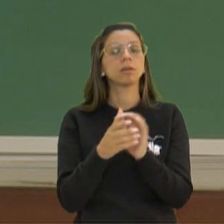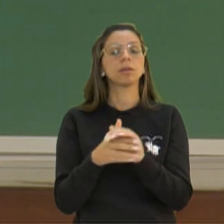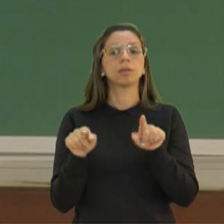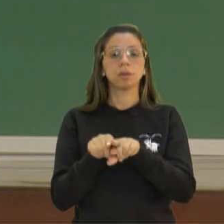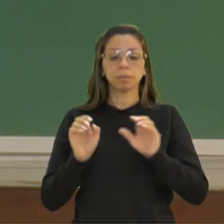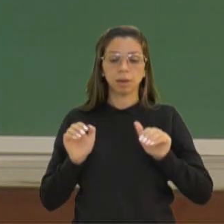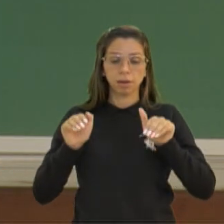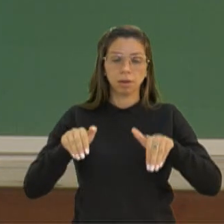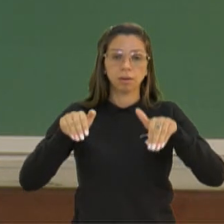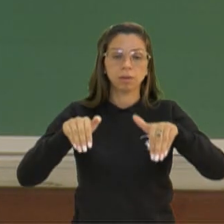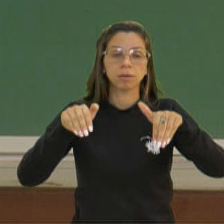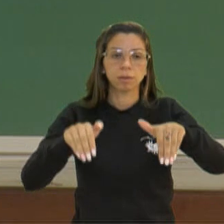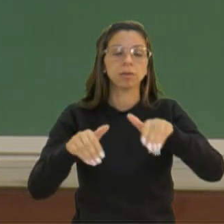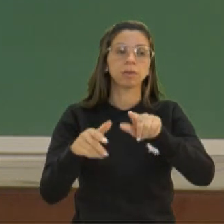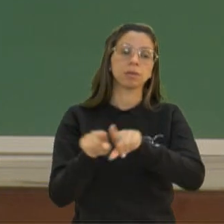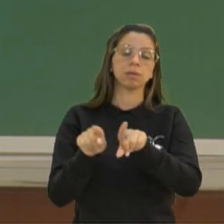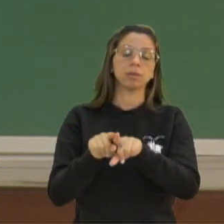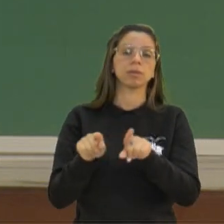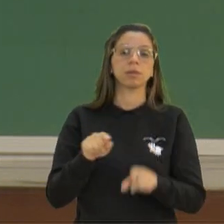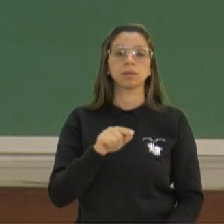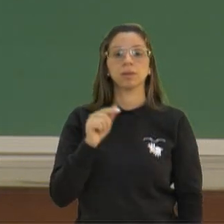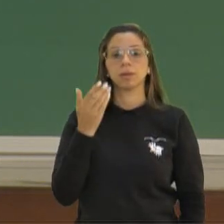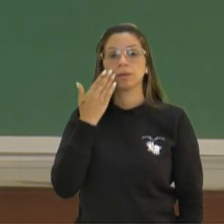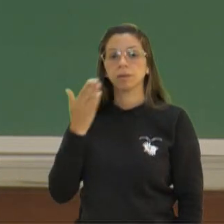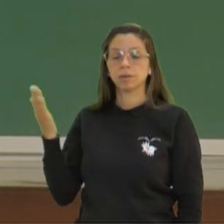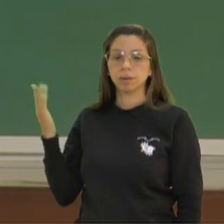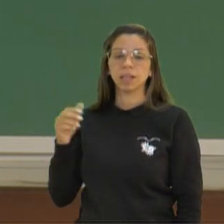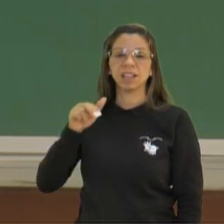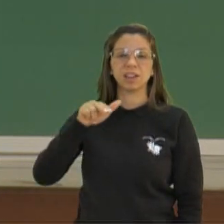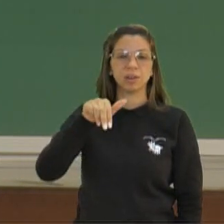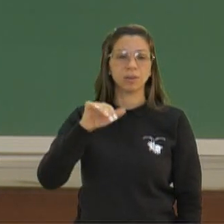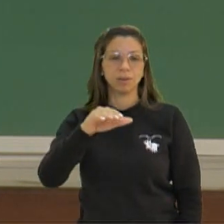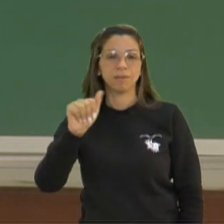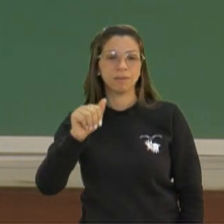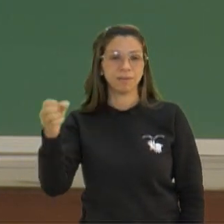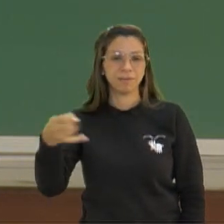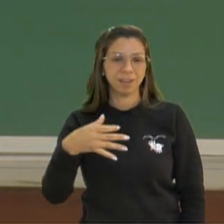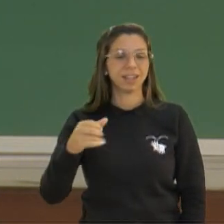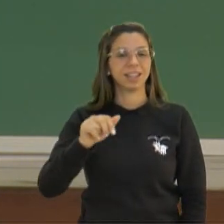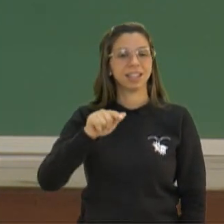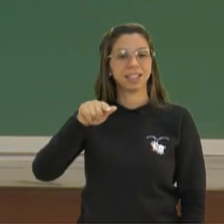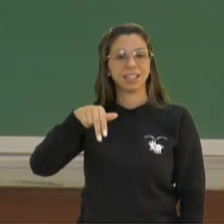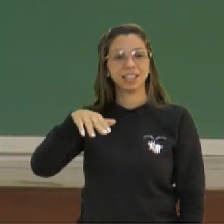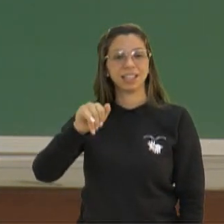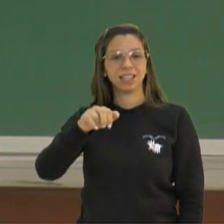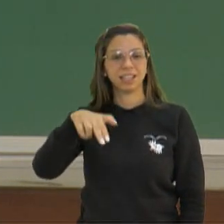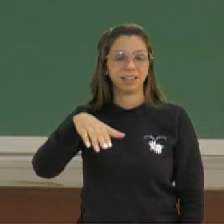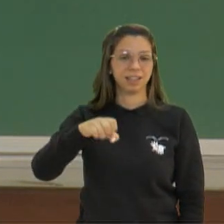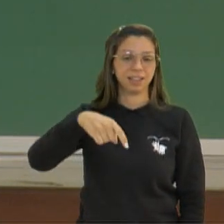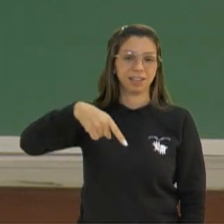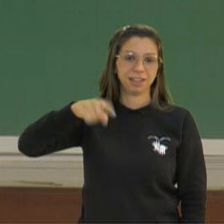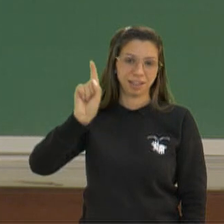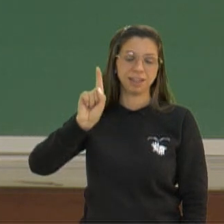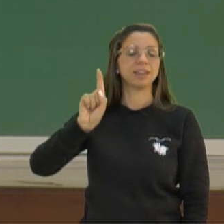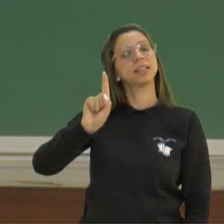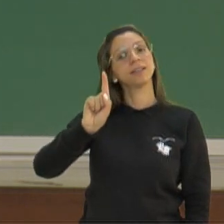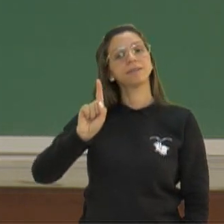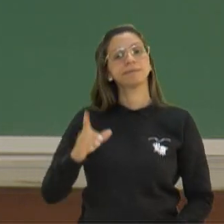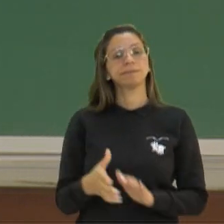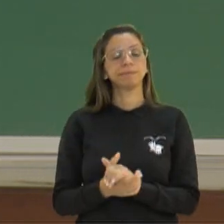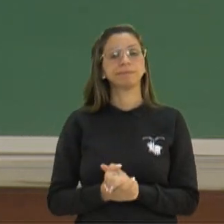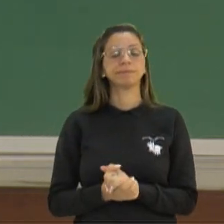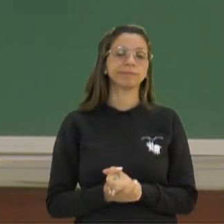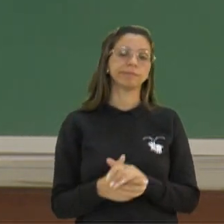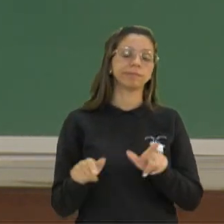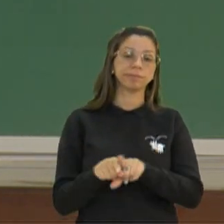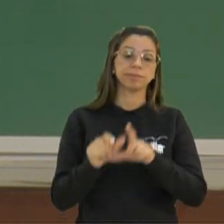Zelândia e Papua, Nova Guiné, que vem numa crescente aí, devido à associação APEC, Cooperação Ásia-Pacífico e